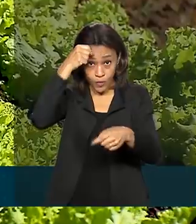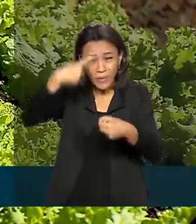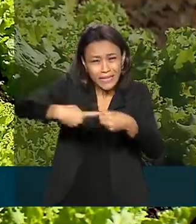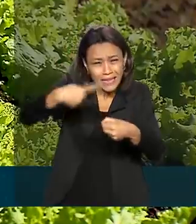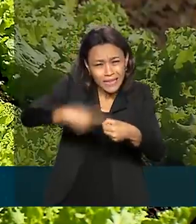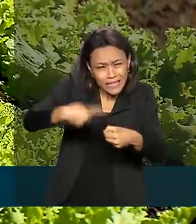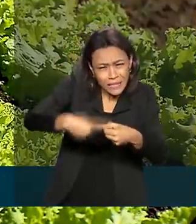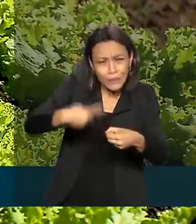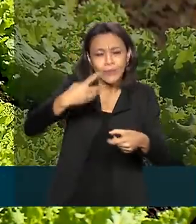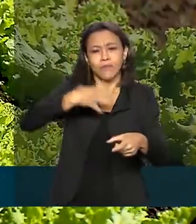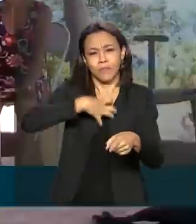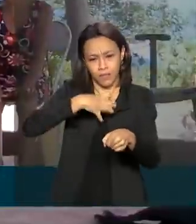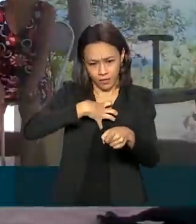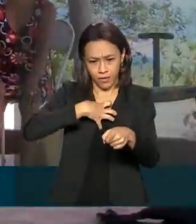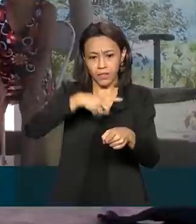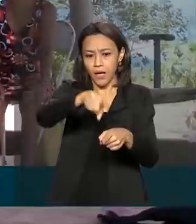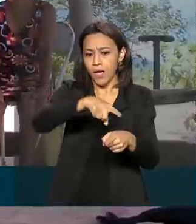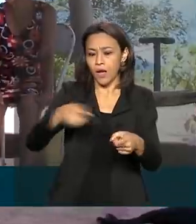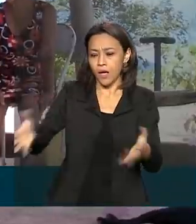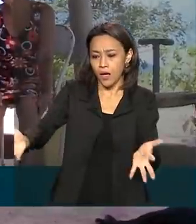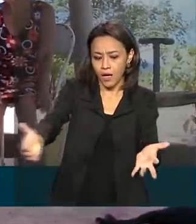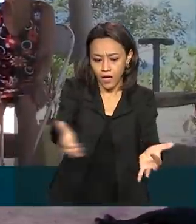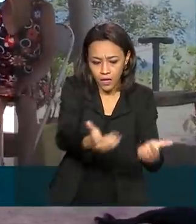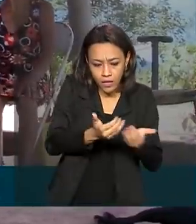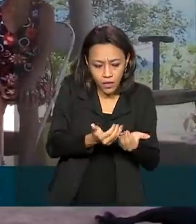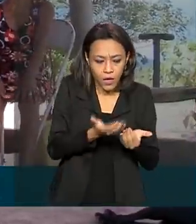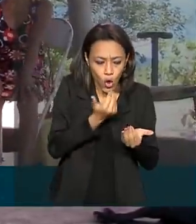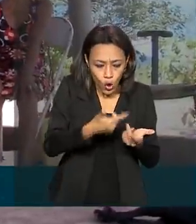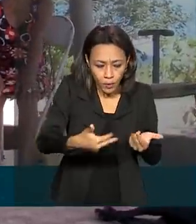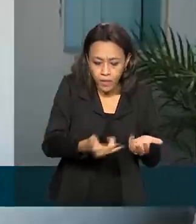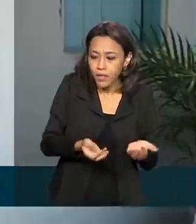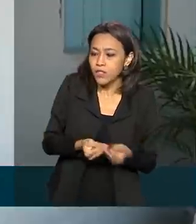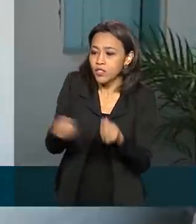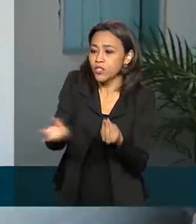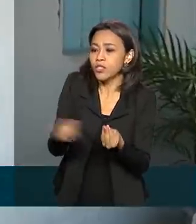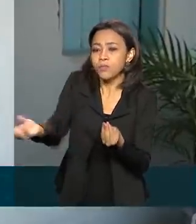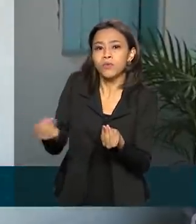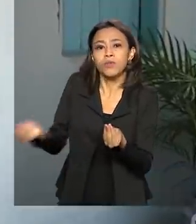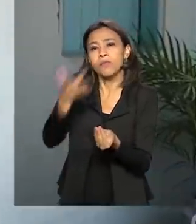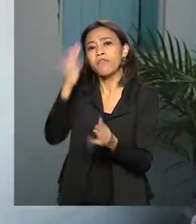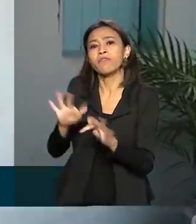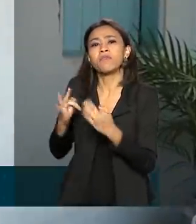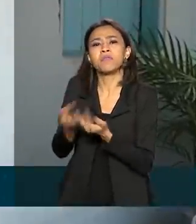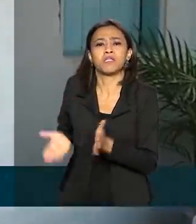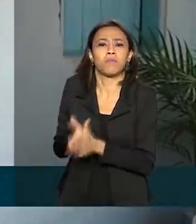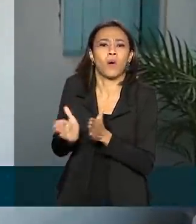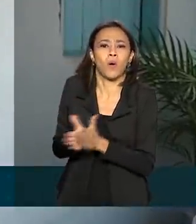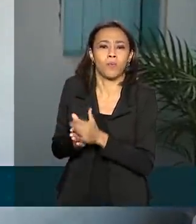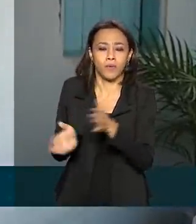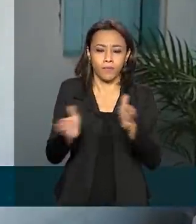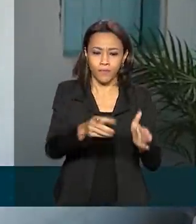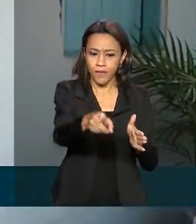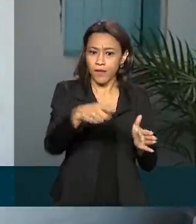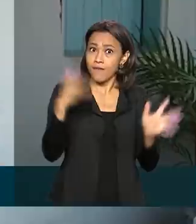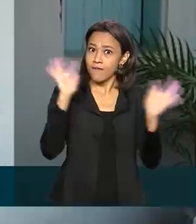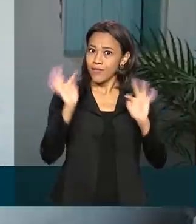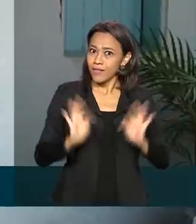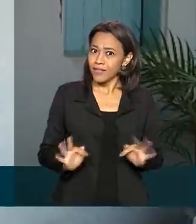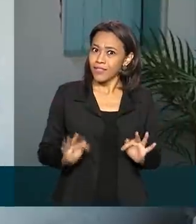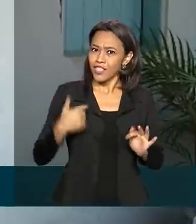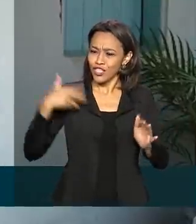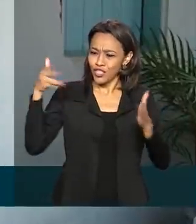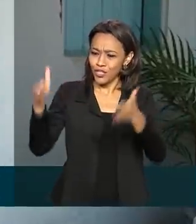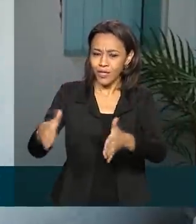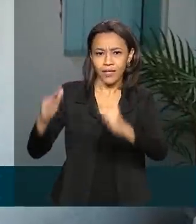Bahia, na distribuição a famílias carentes do município. Você não sabe que felicidade é quando a gente chega